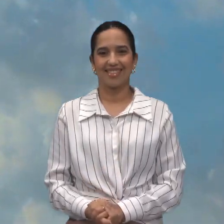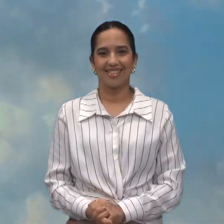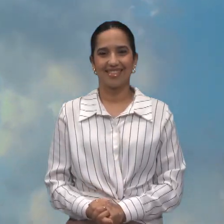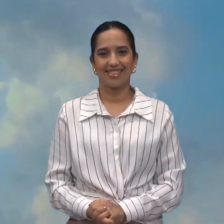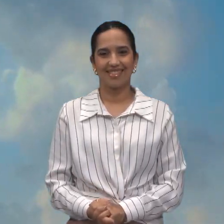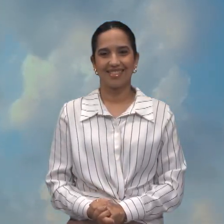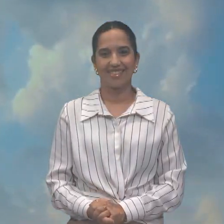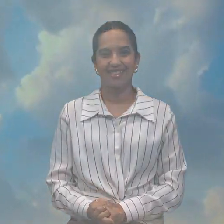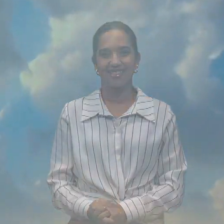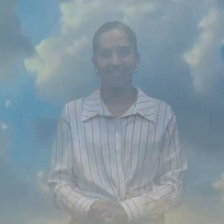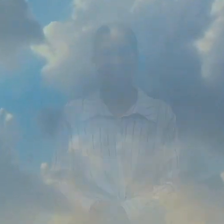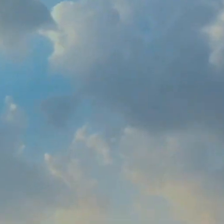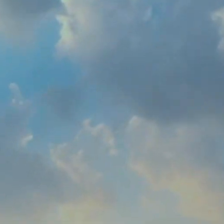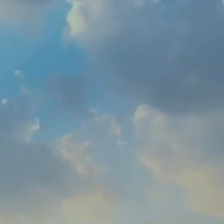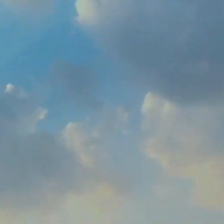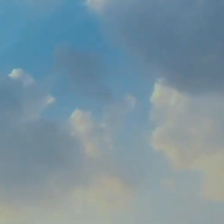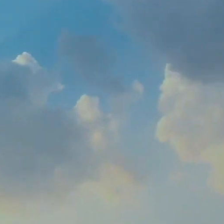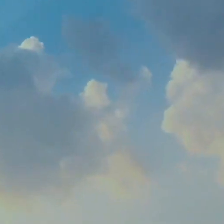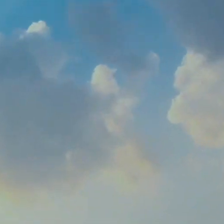você.